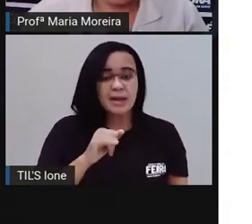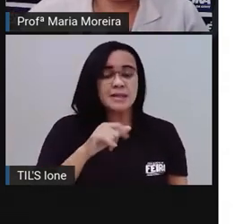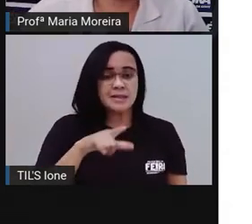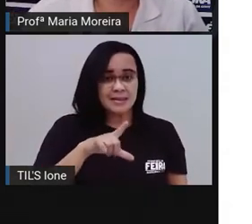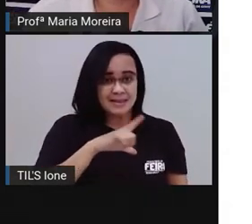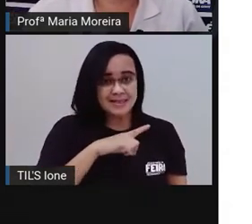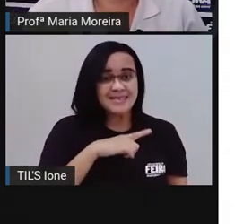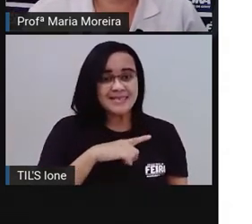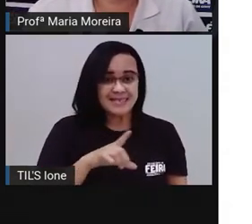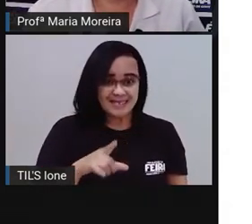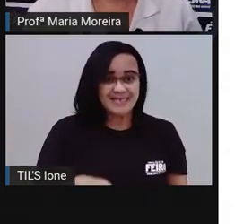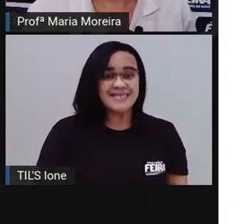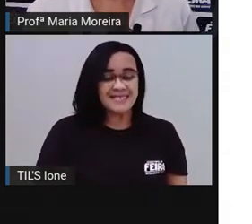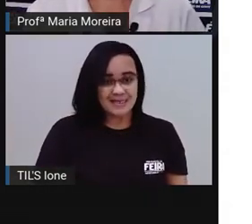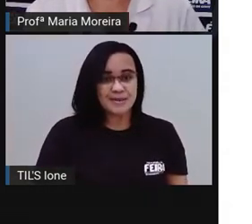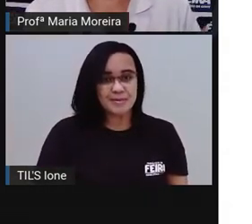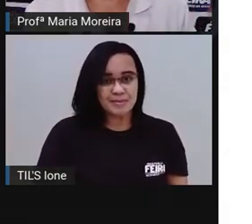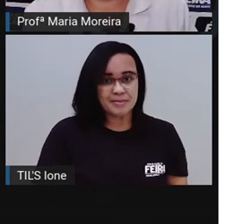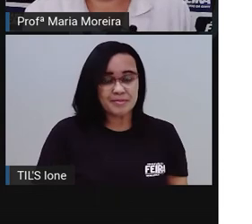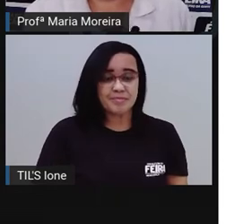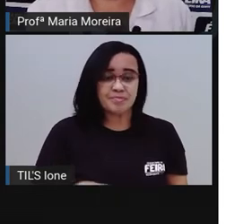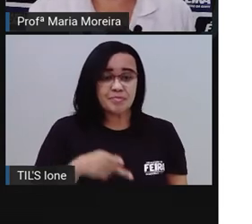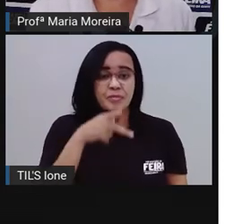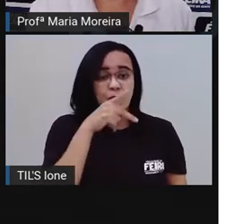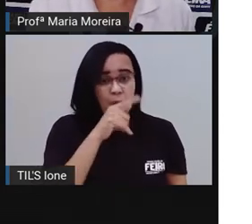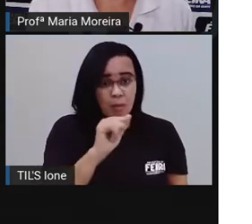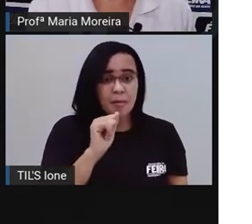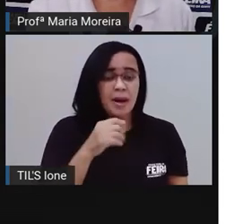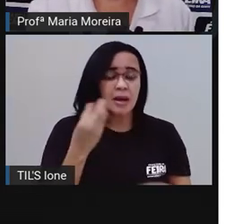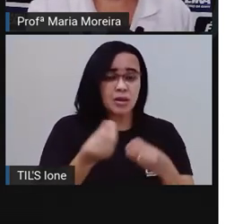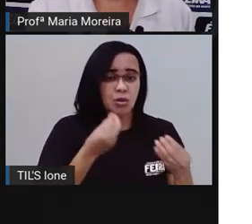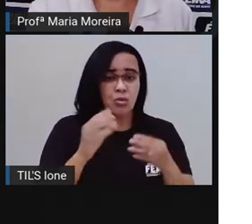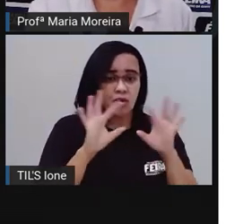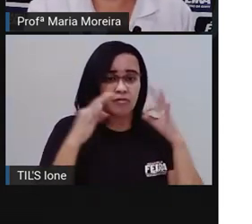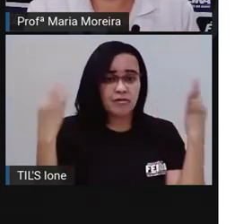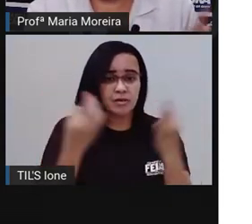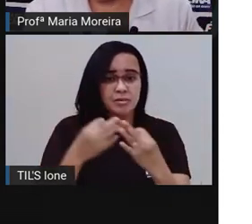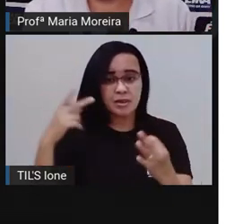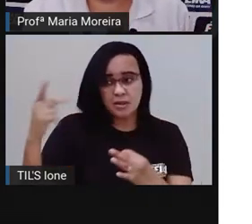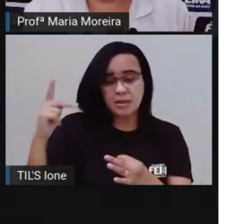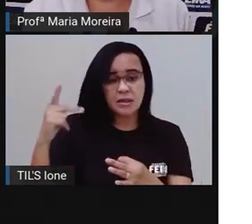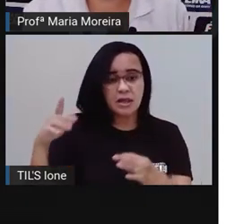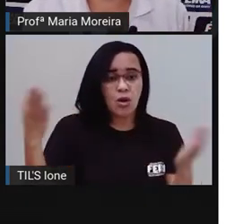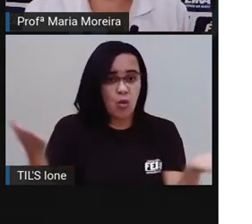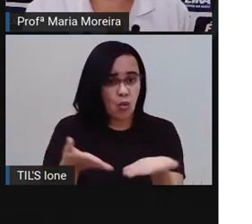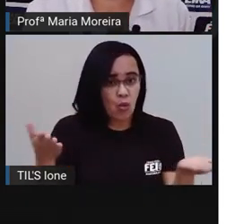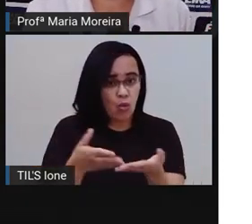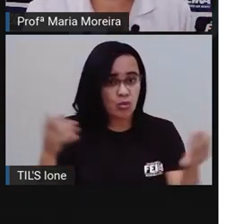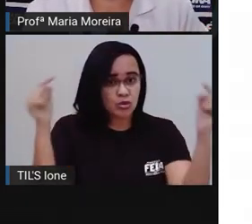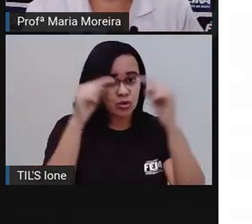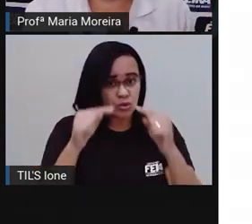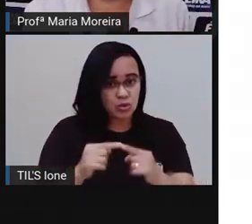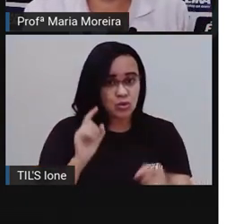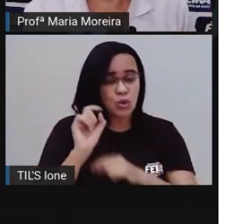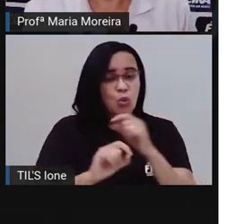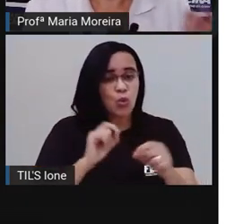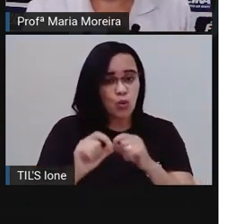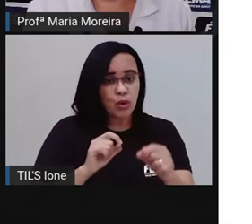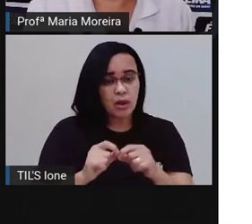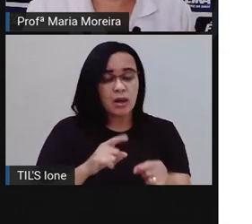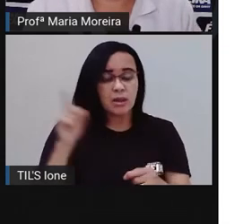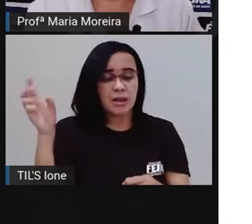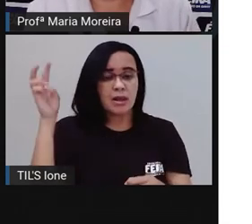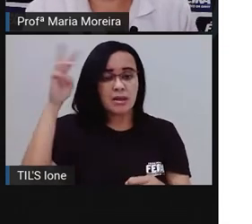Salve a Maitinha que eu estou sempre falando. Já o meu pai, na verdade, a família do meu pai hoje também faz parte do distrito de Maitinha,